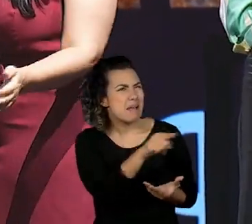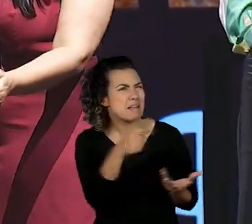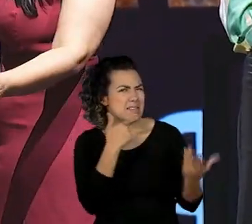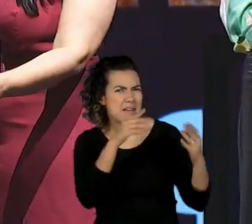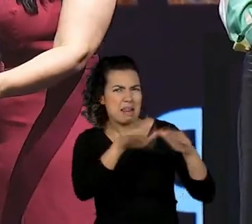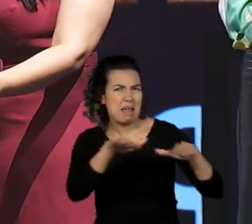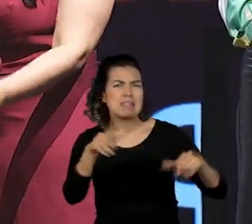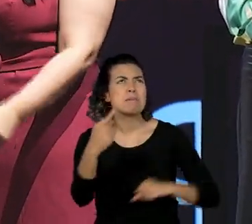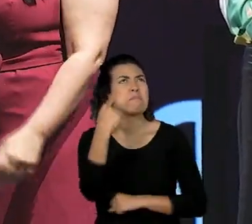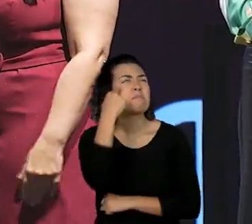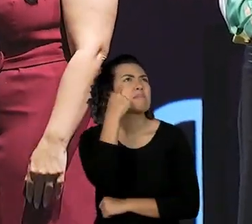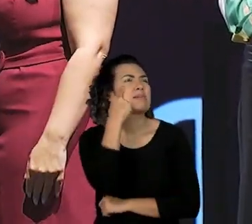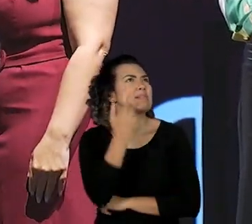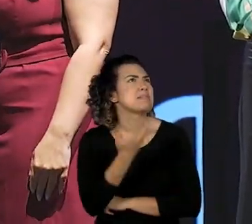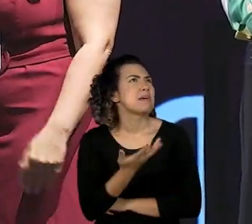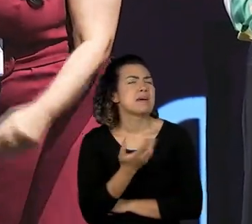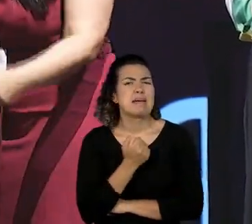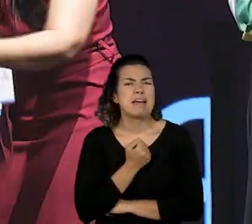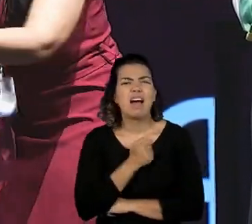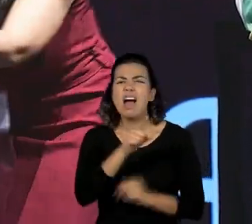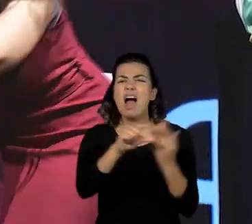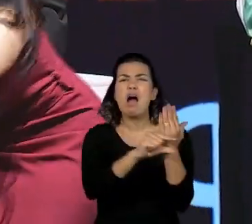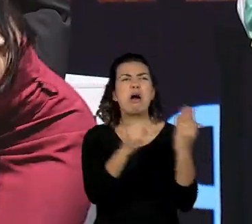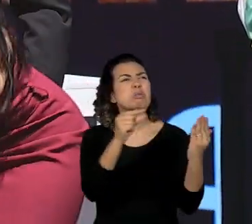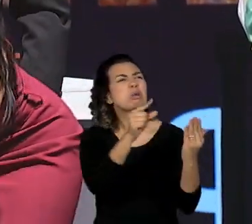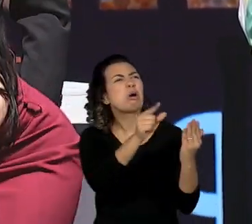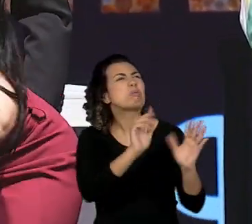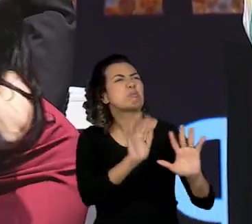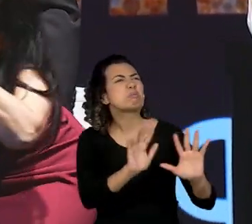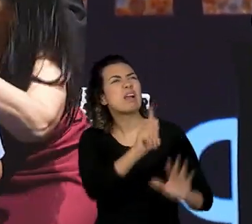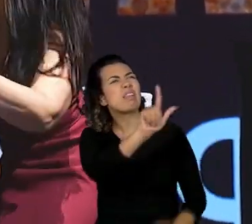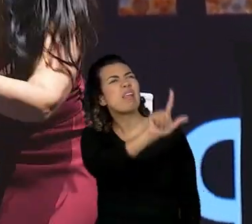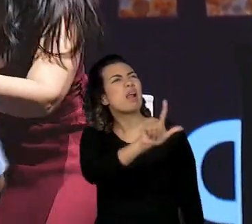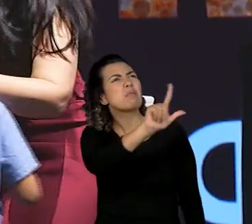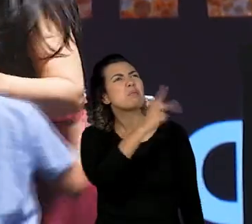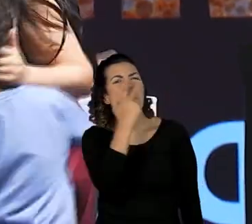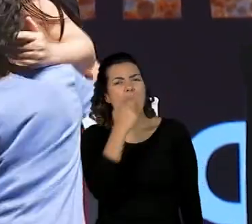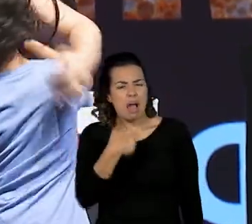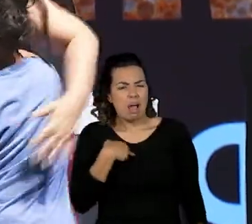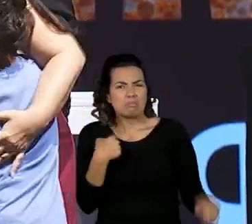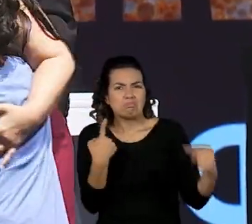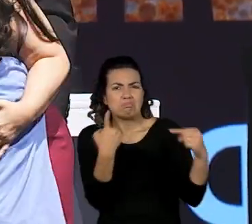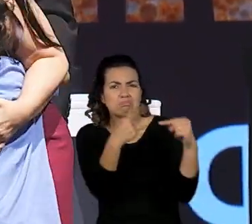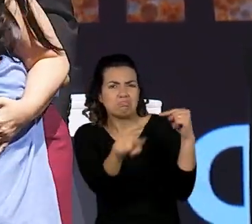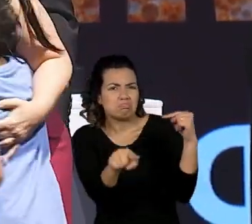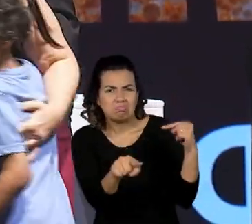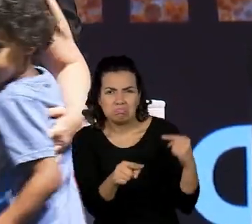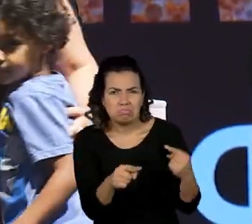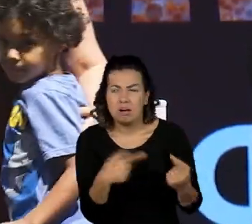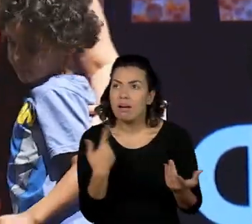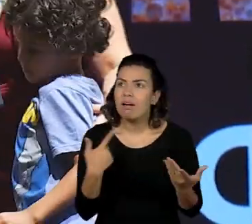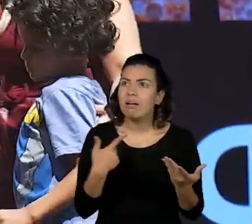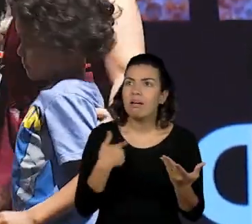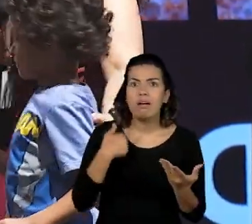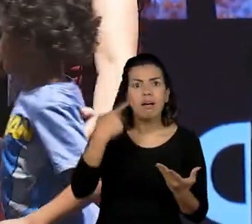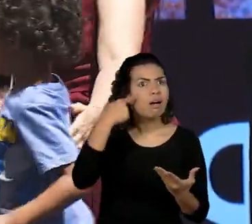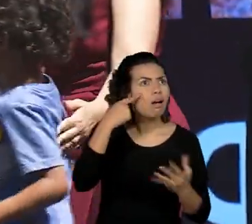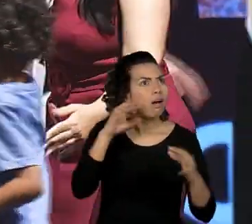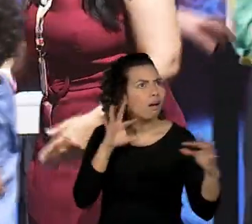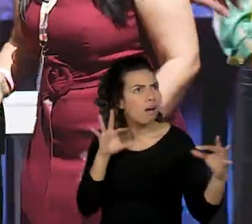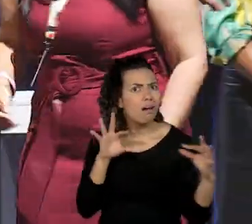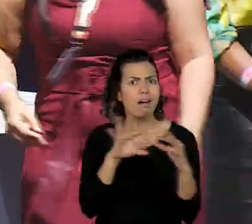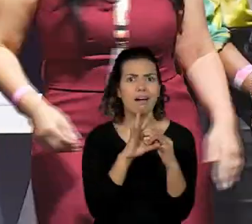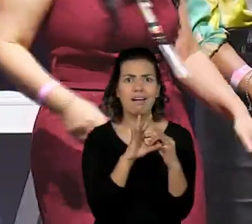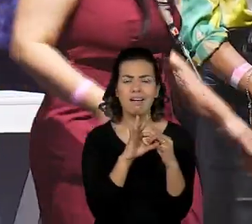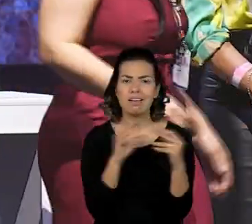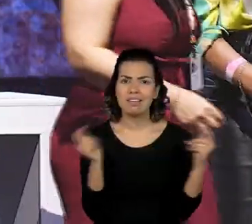escola do distanciamento da literatura e dos autores. Ela aproxima literalmente, né? Porque